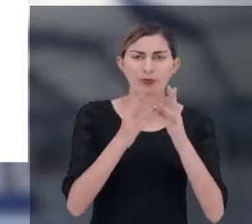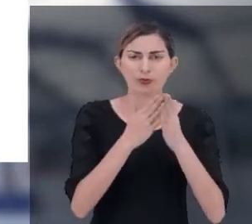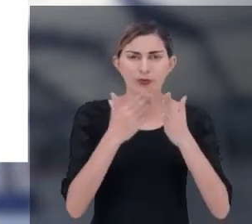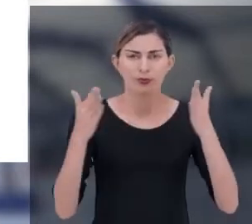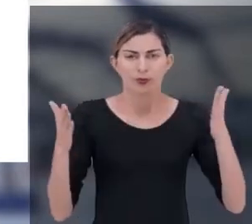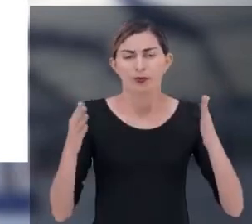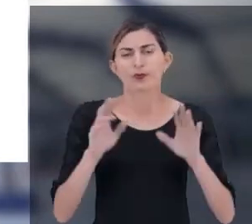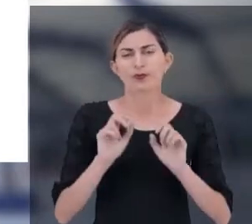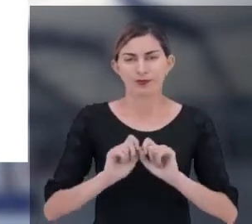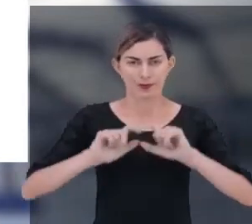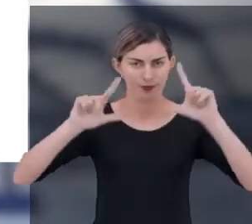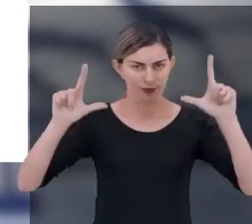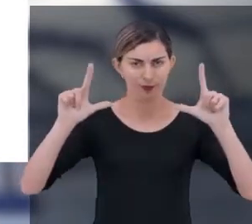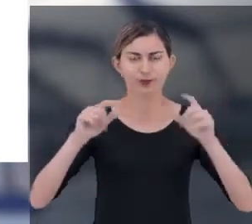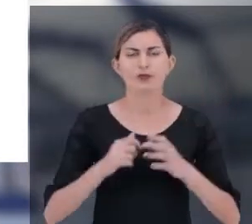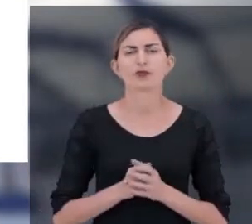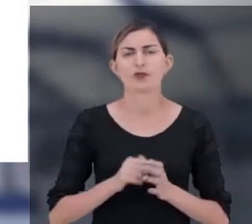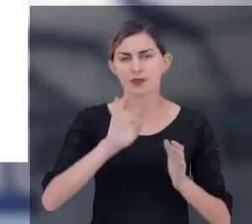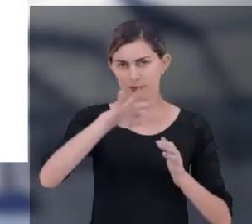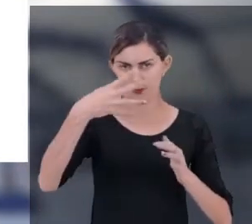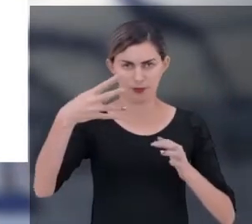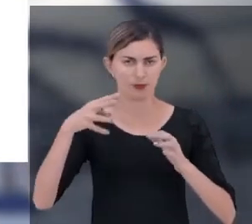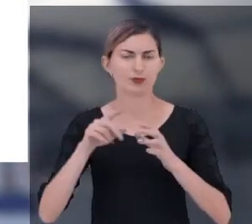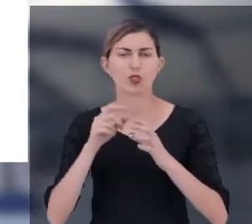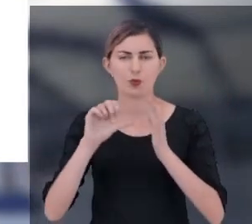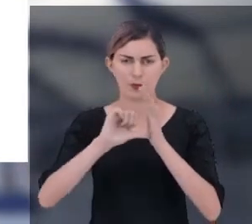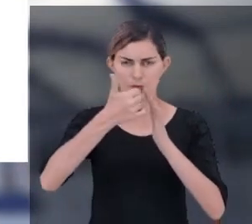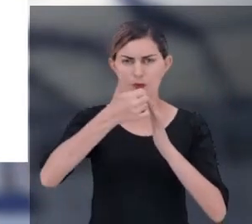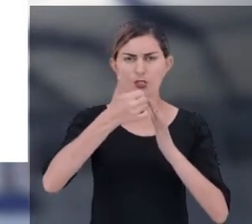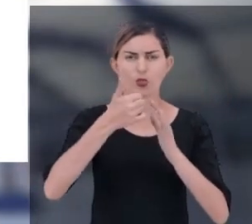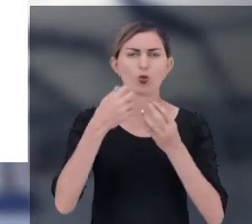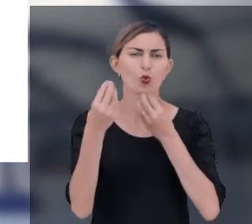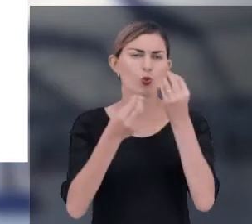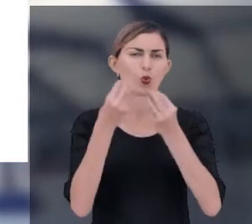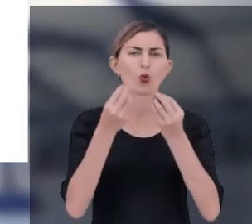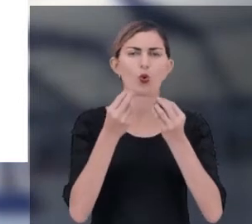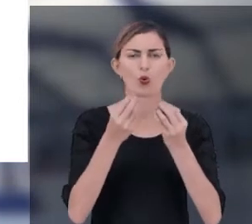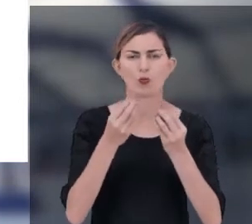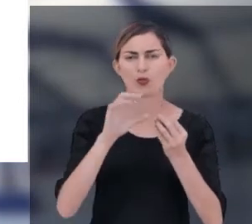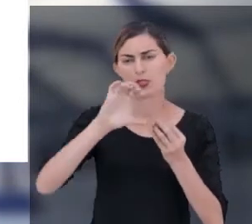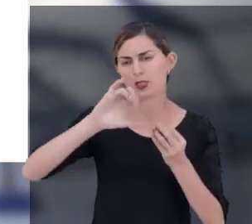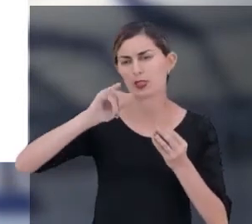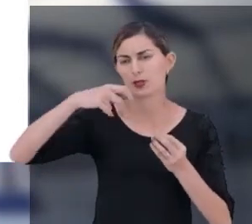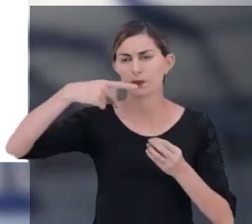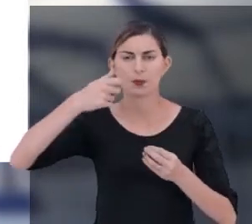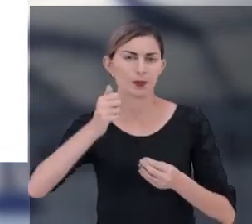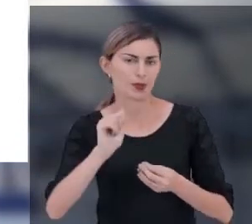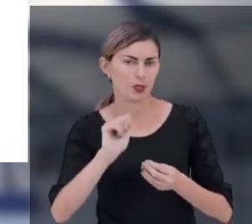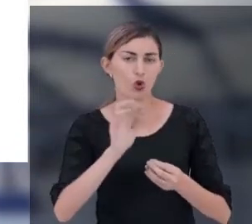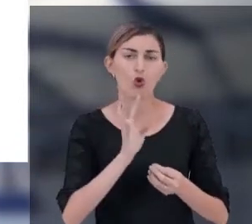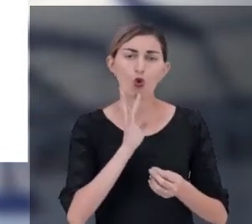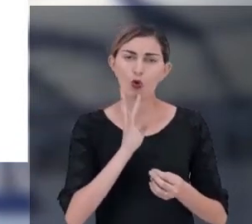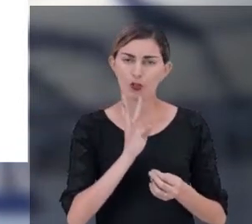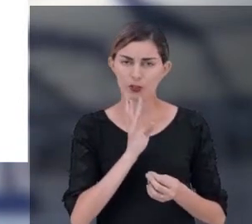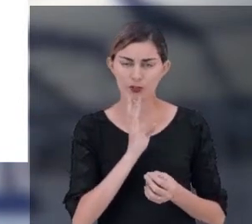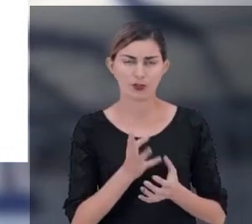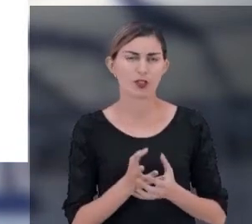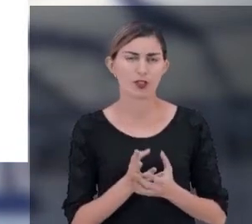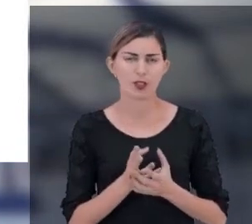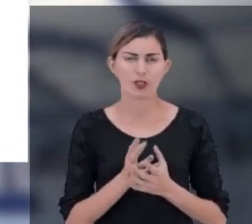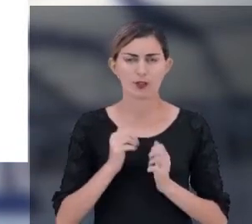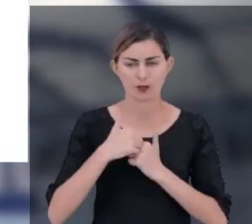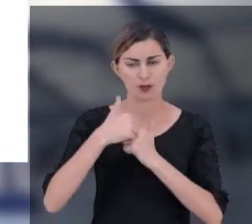podem acompanhar na tela de vocês, o primeiro passo para se dimensionar uma SIPA é conhecer